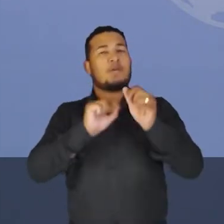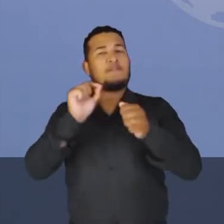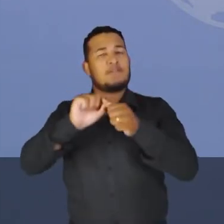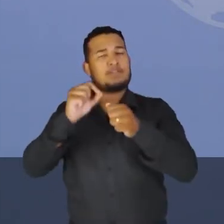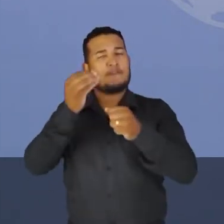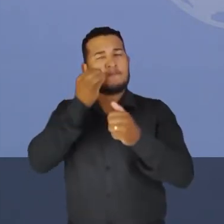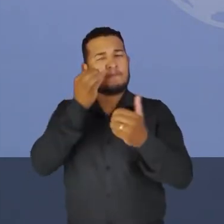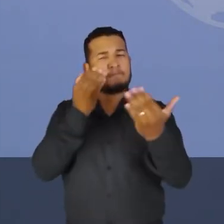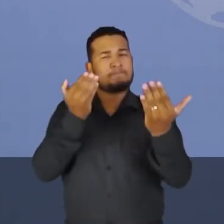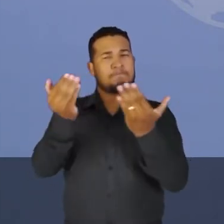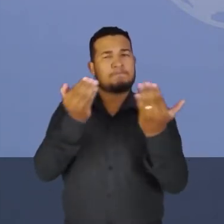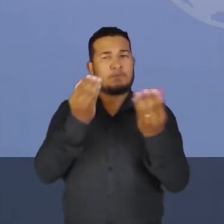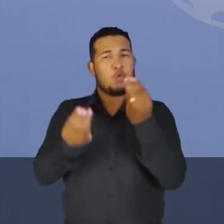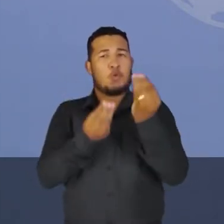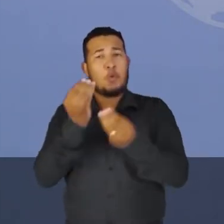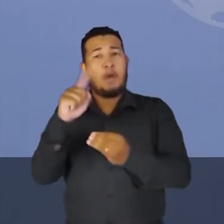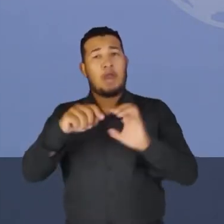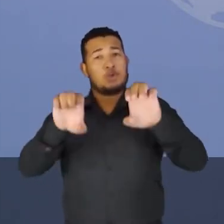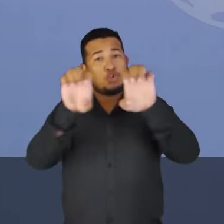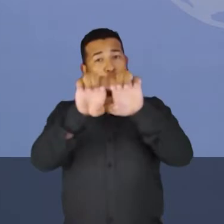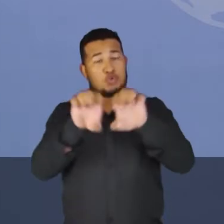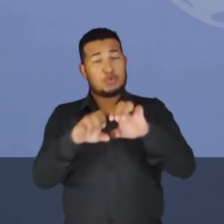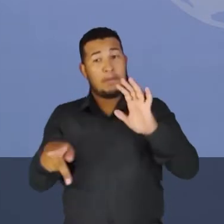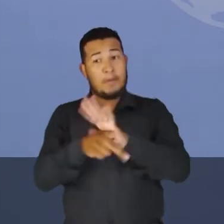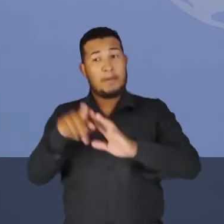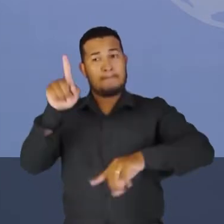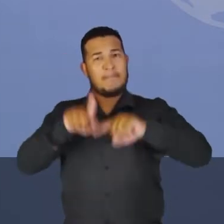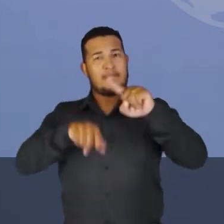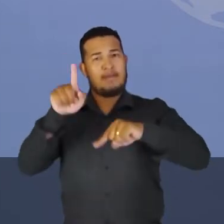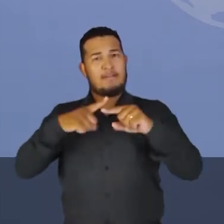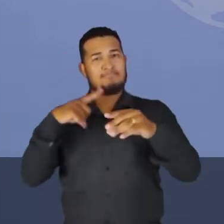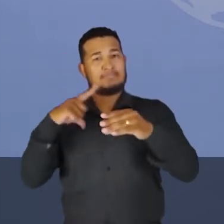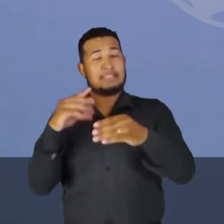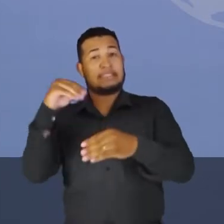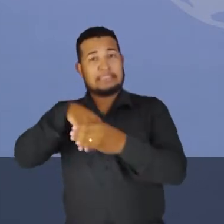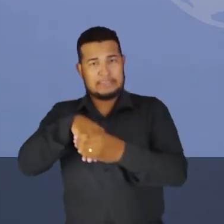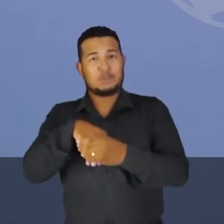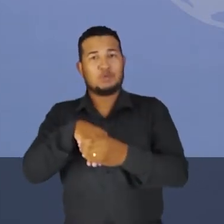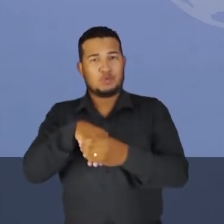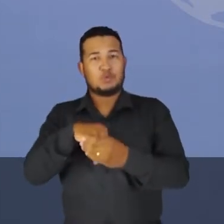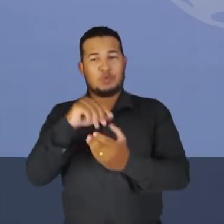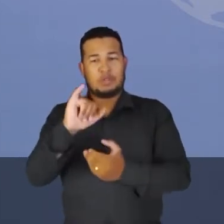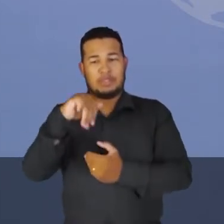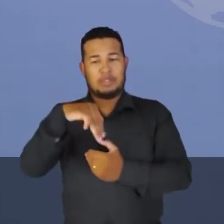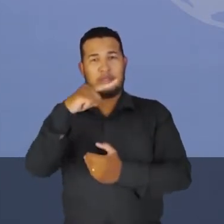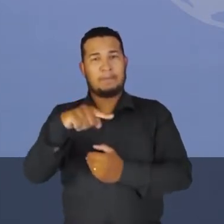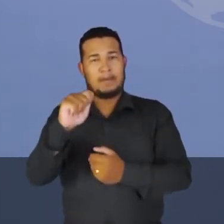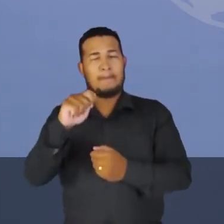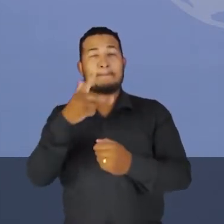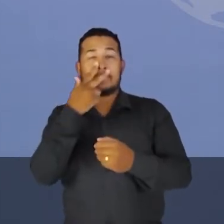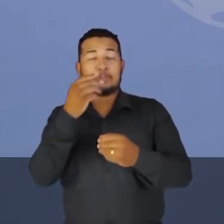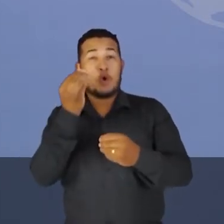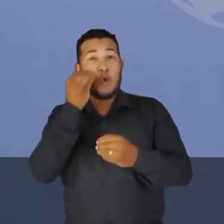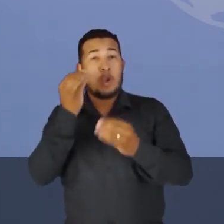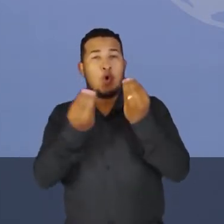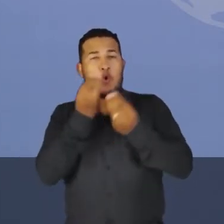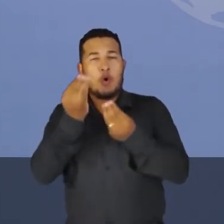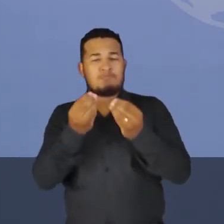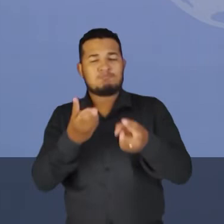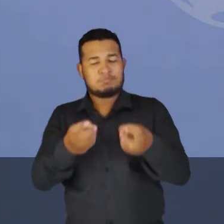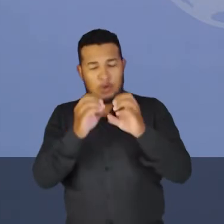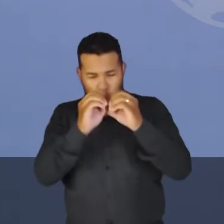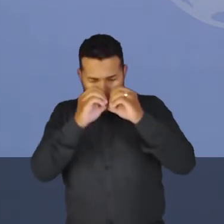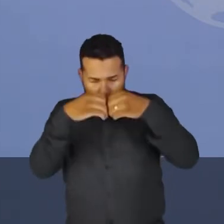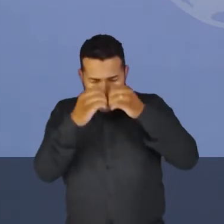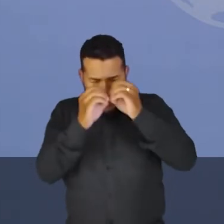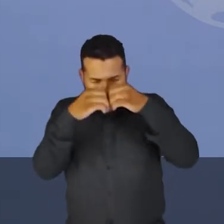uma avaliação na estrutura do material que compõe o imã. Nós temos que olhar de forma microscópica para entender